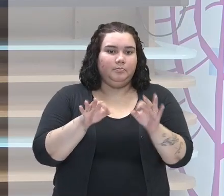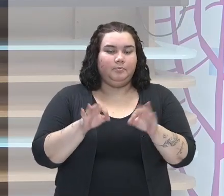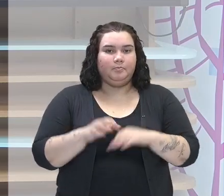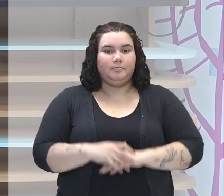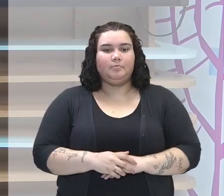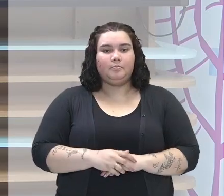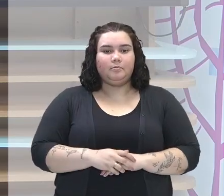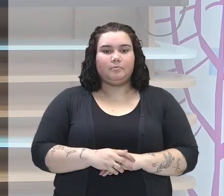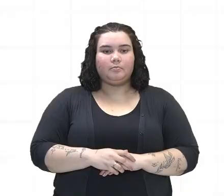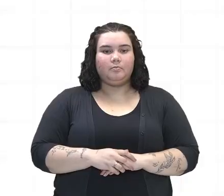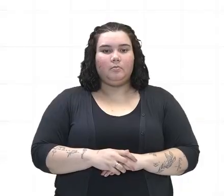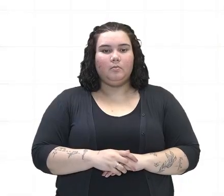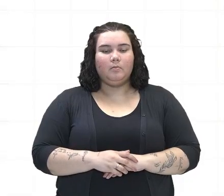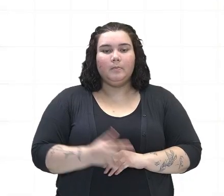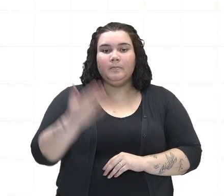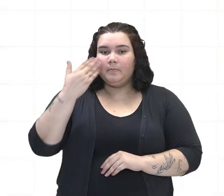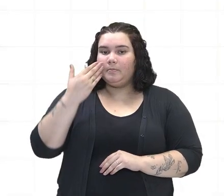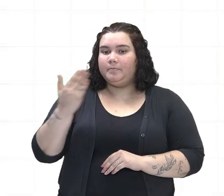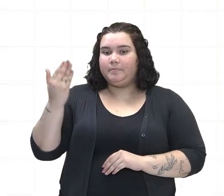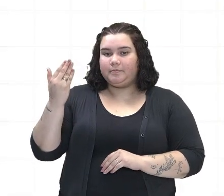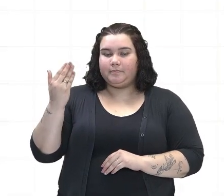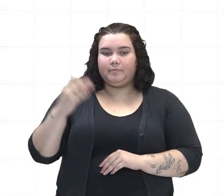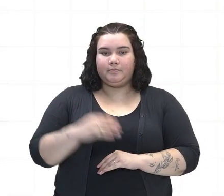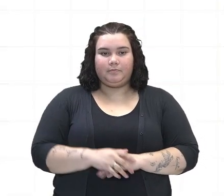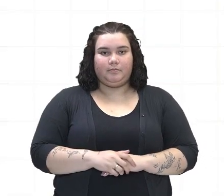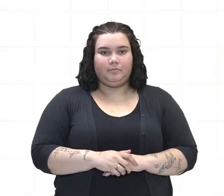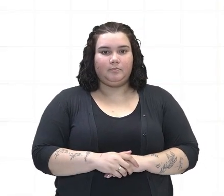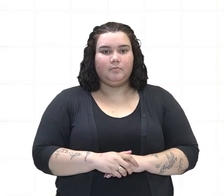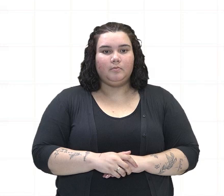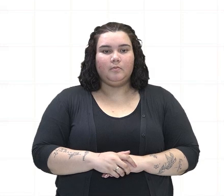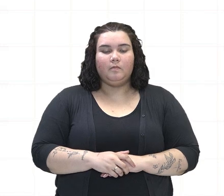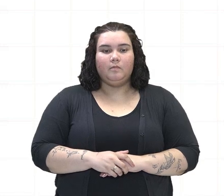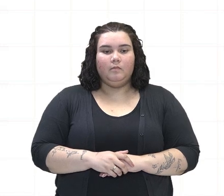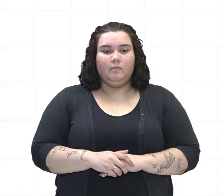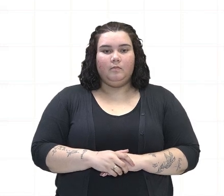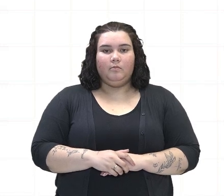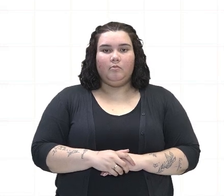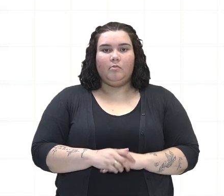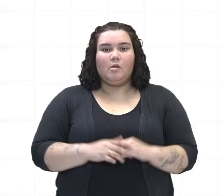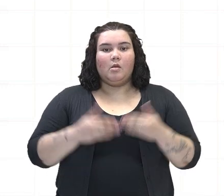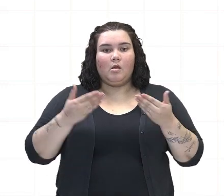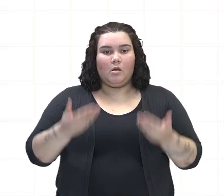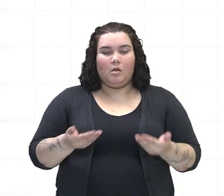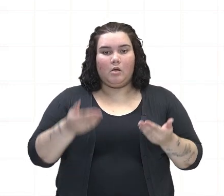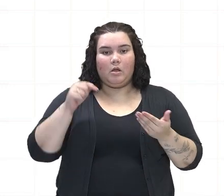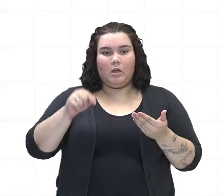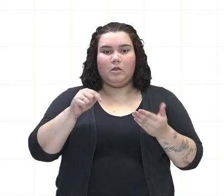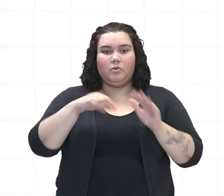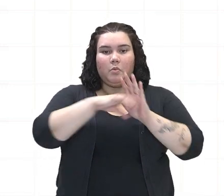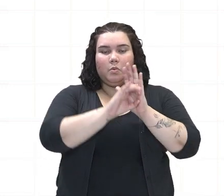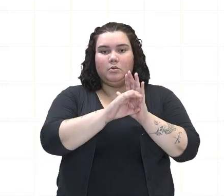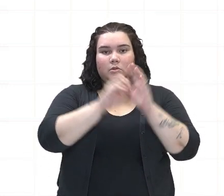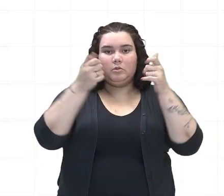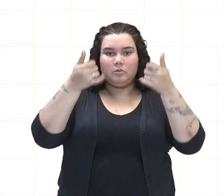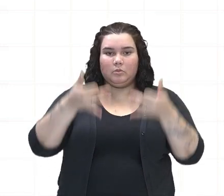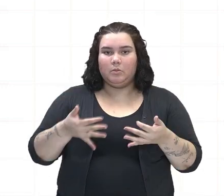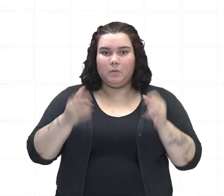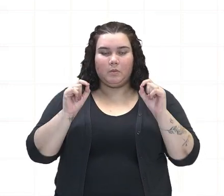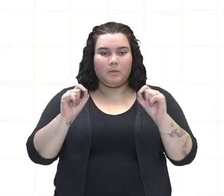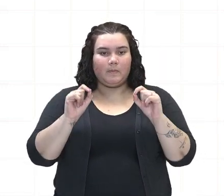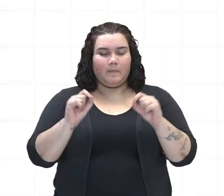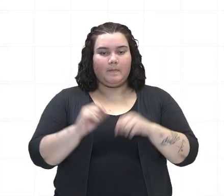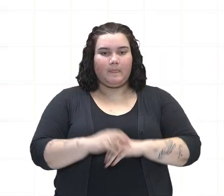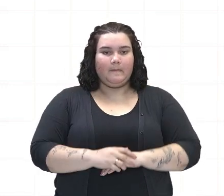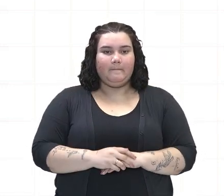exploração. Acompanhe comigo. Bem, aqui na colonização por exploração, a gente observa